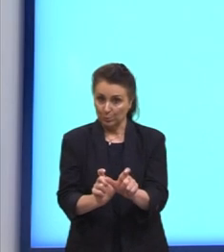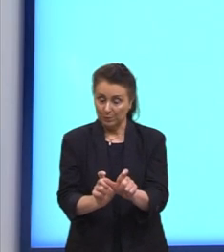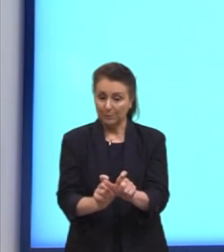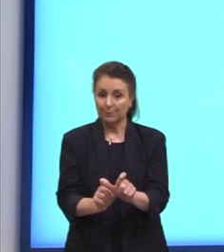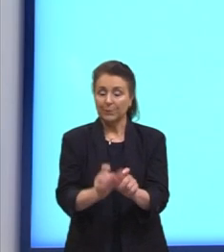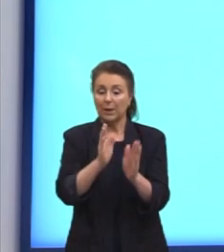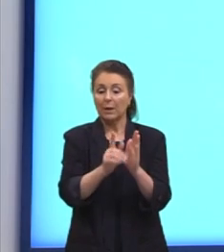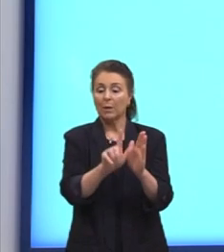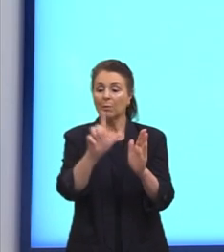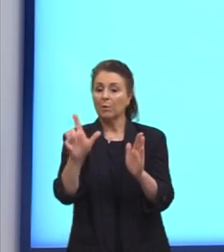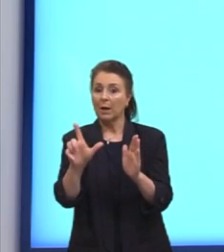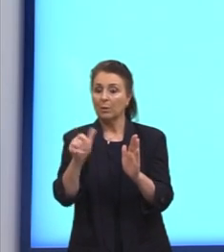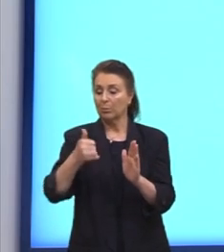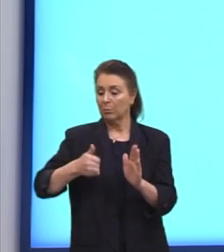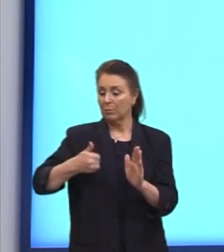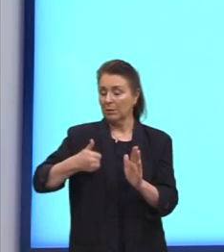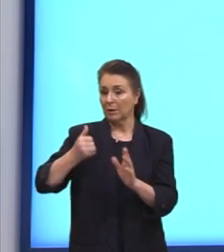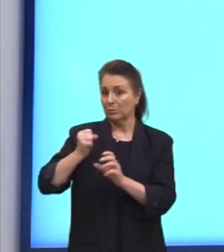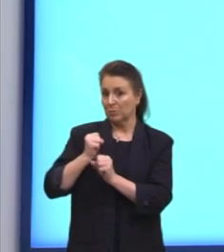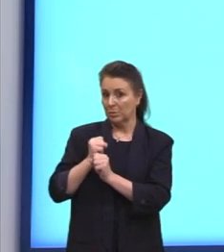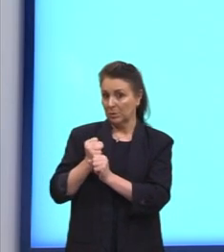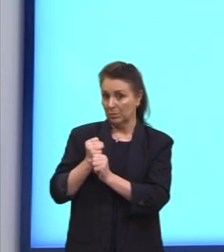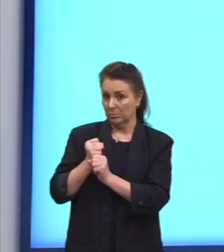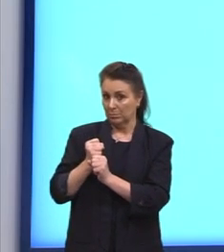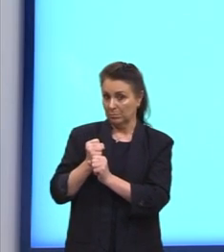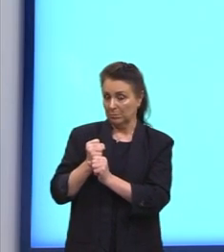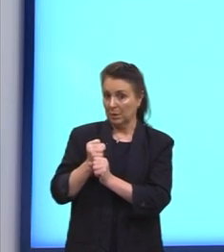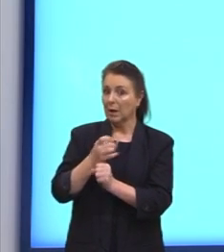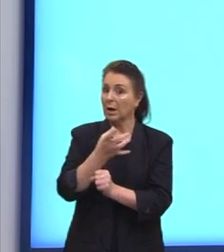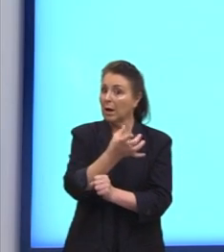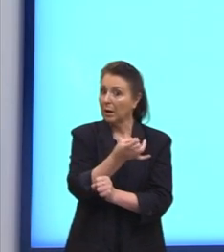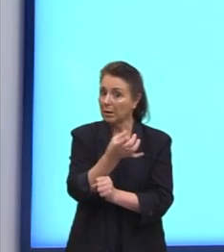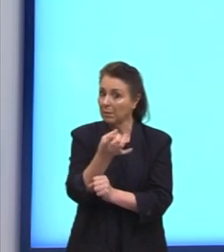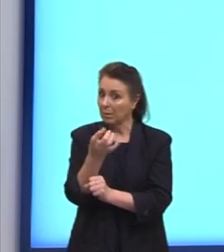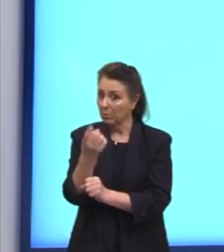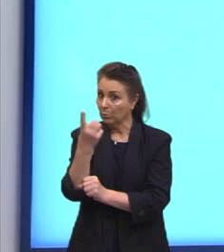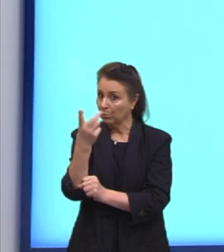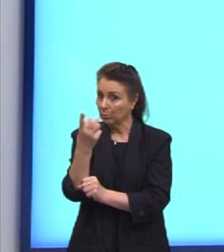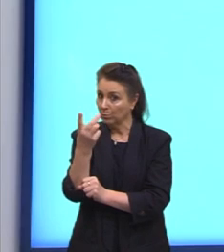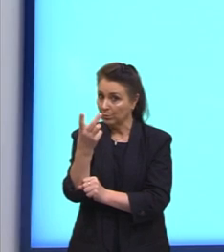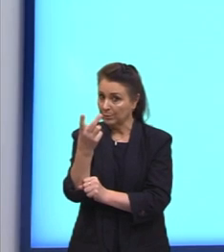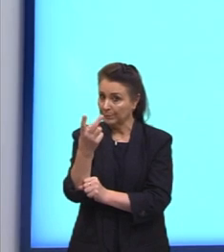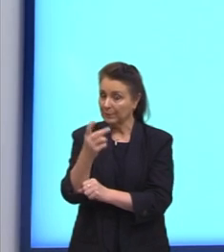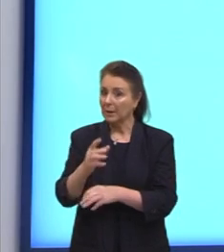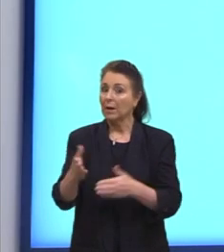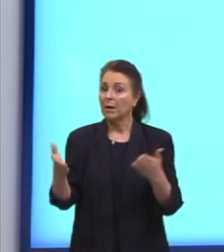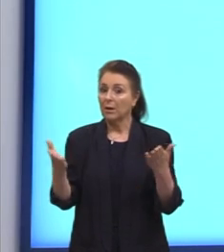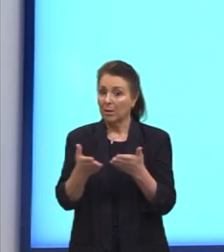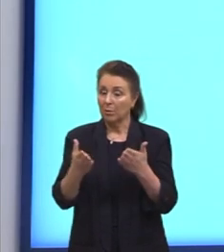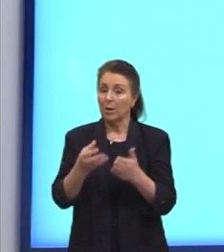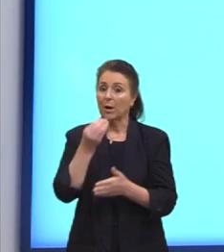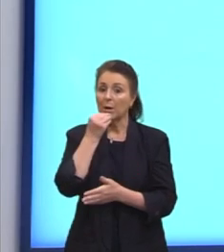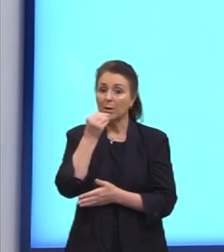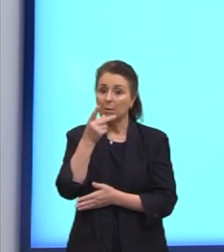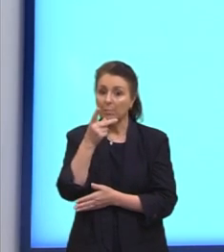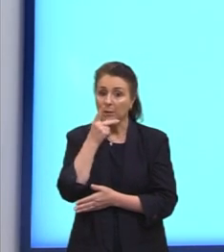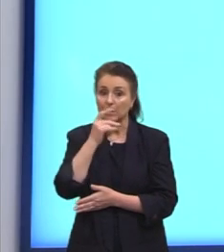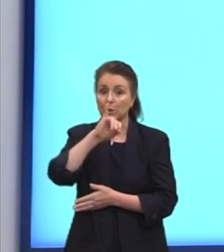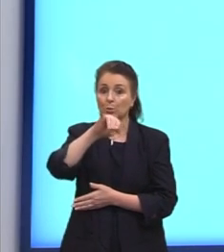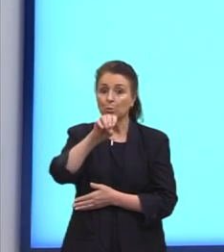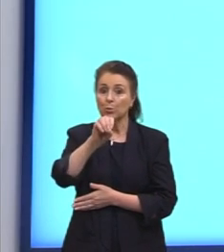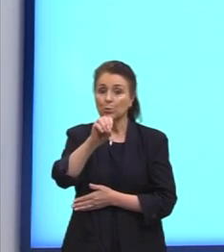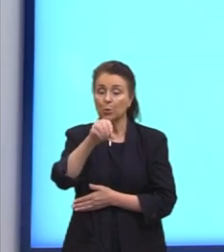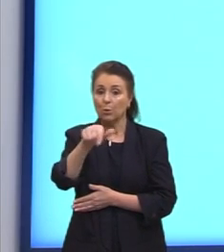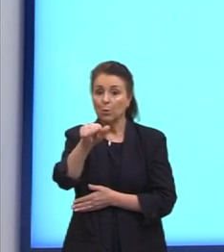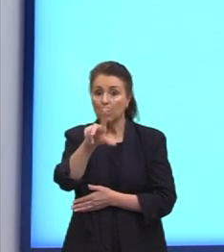idade, né, em ano ali, de cada um deles. Nessas condições, a probabilidade de João ser